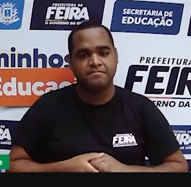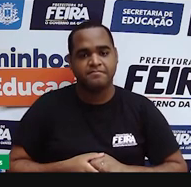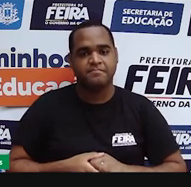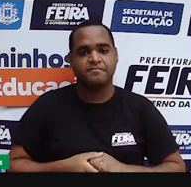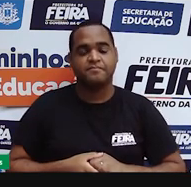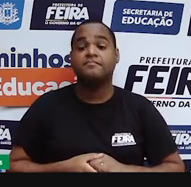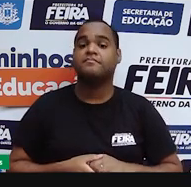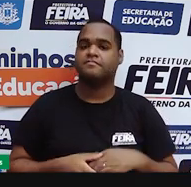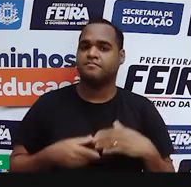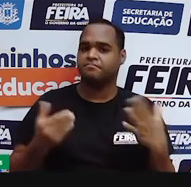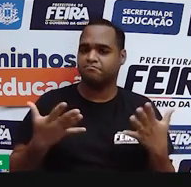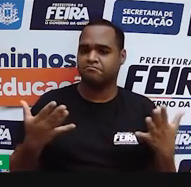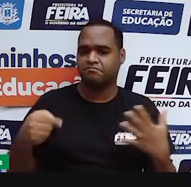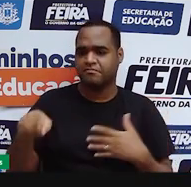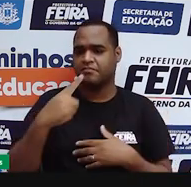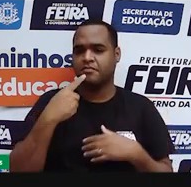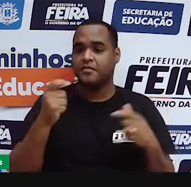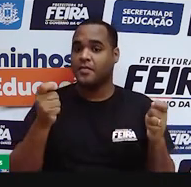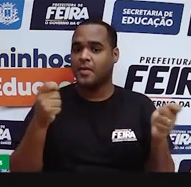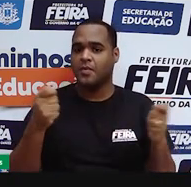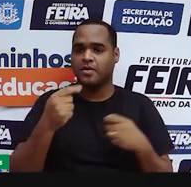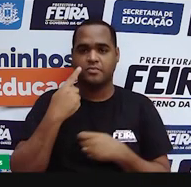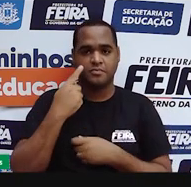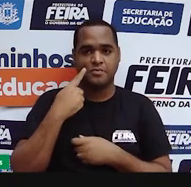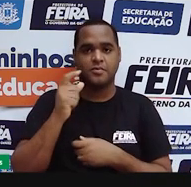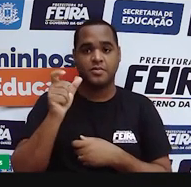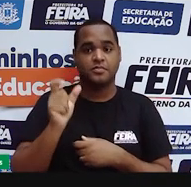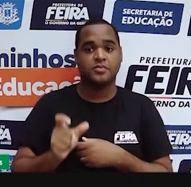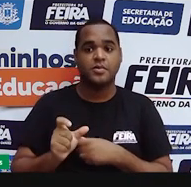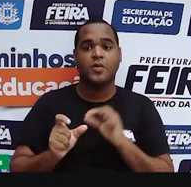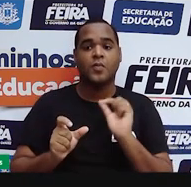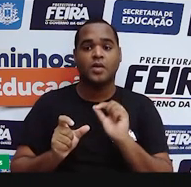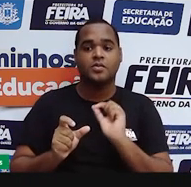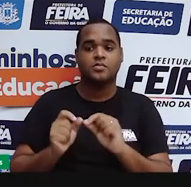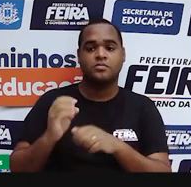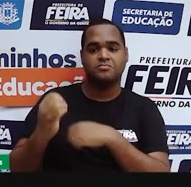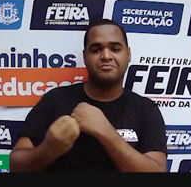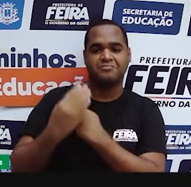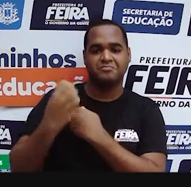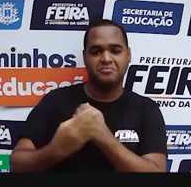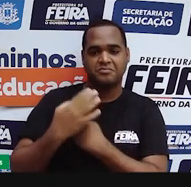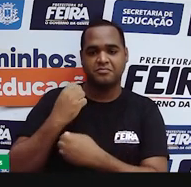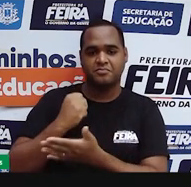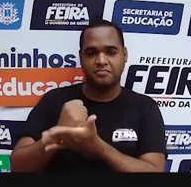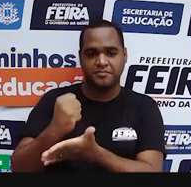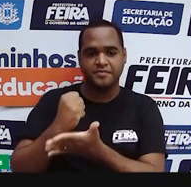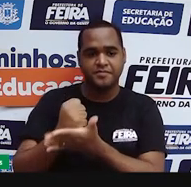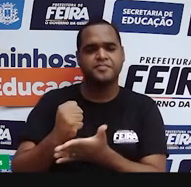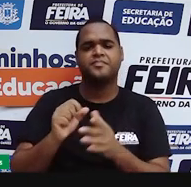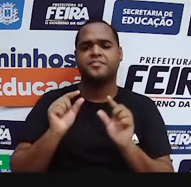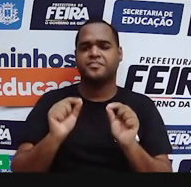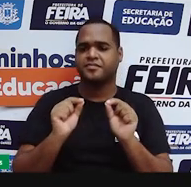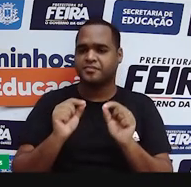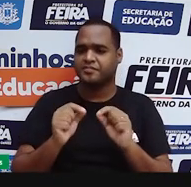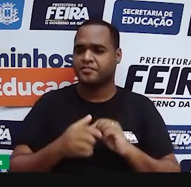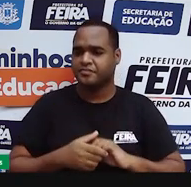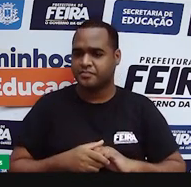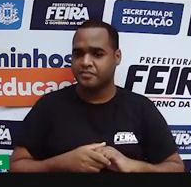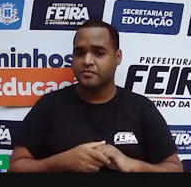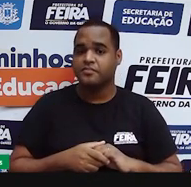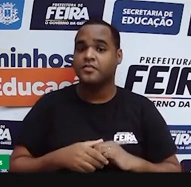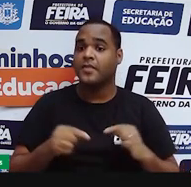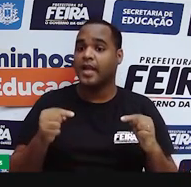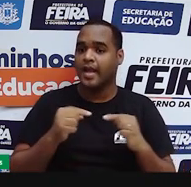Agora, a gente pode checar fontes de apoio, né? O que são essas fontes de apoio? Geralmente, quando uma notícia é